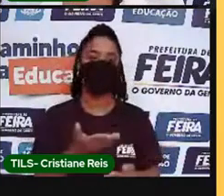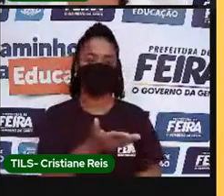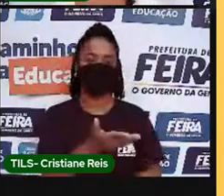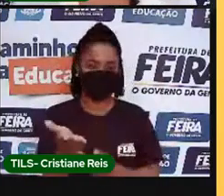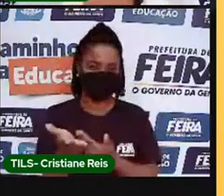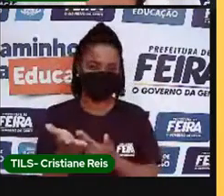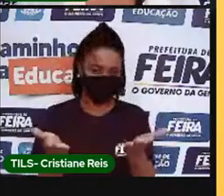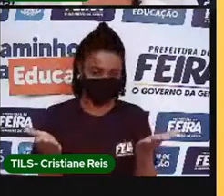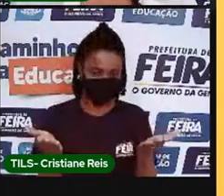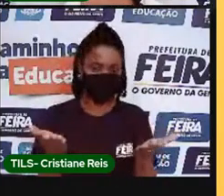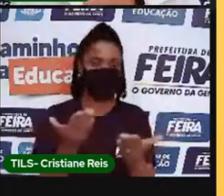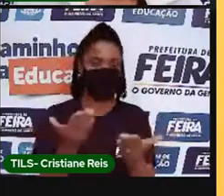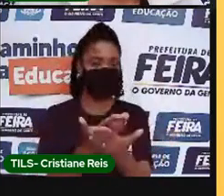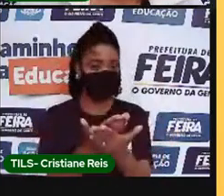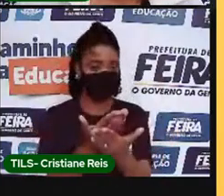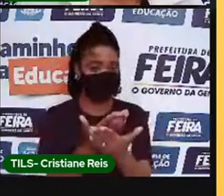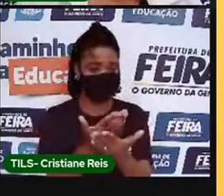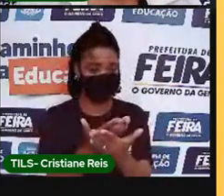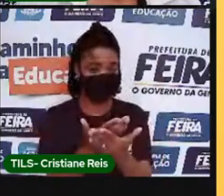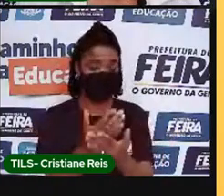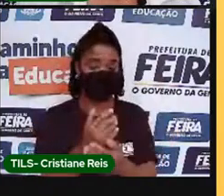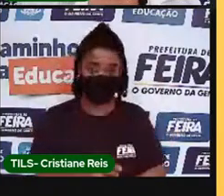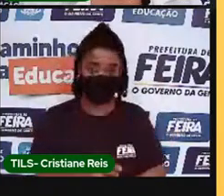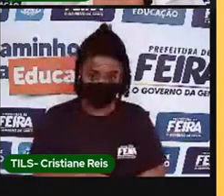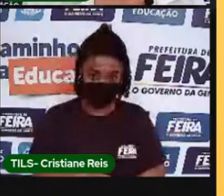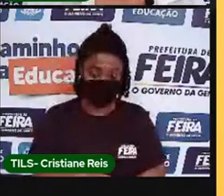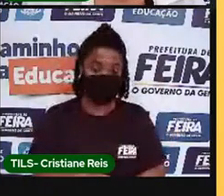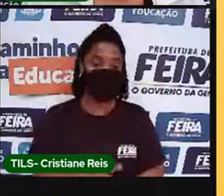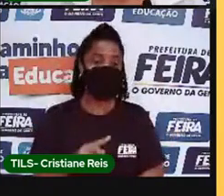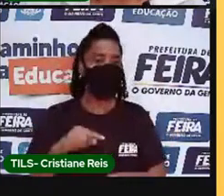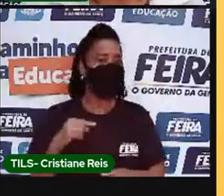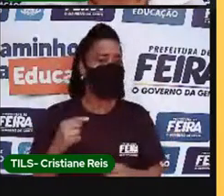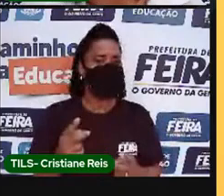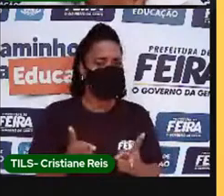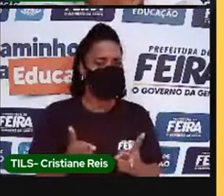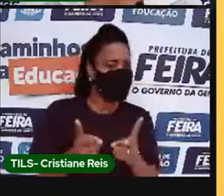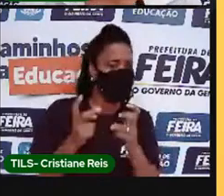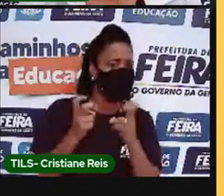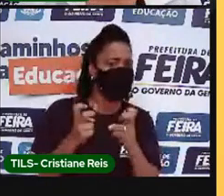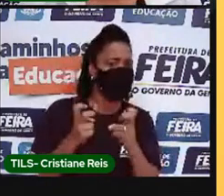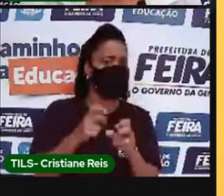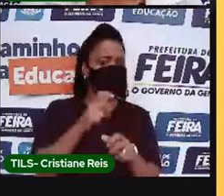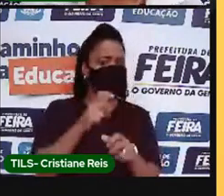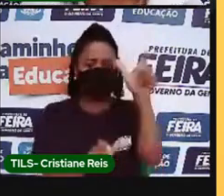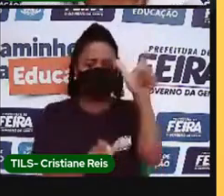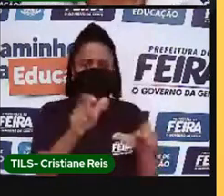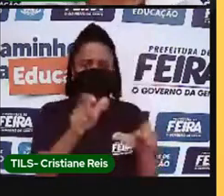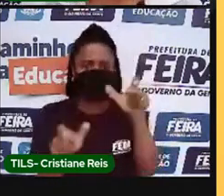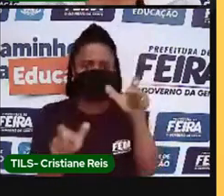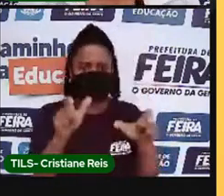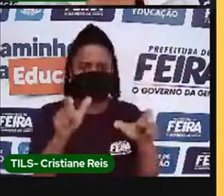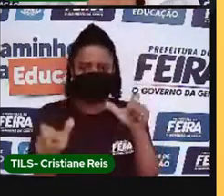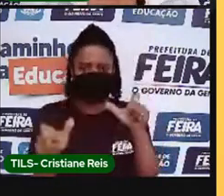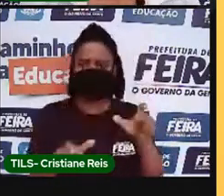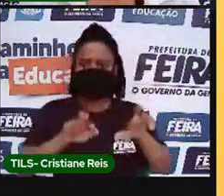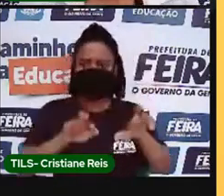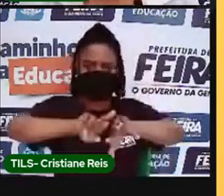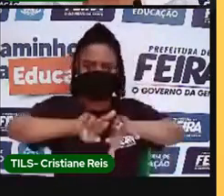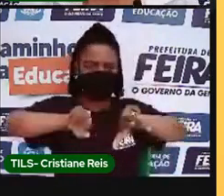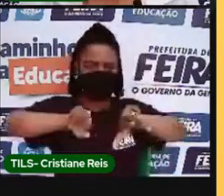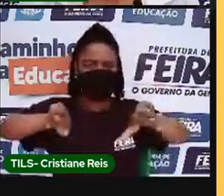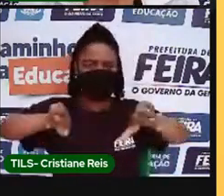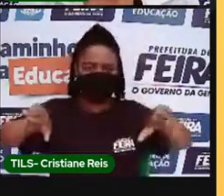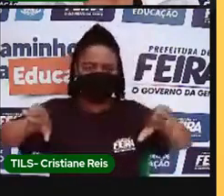o que nós percebemos aqui dentro dessa diversidade que é natural de nós seres